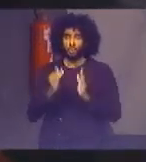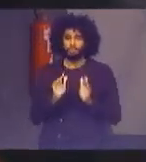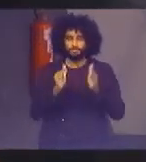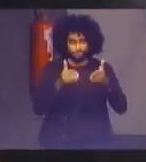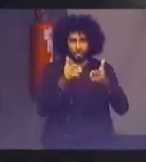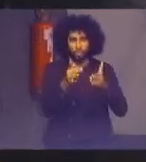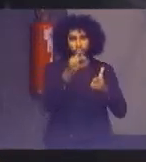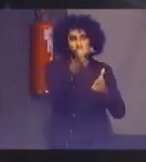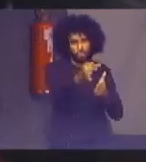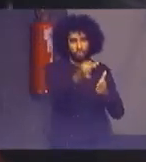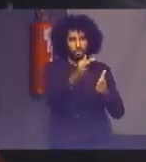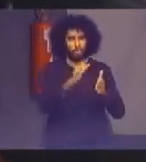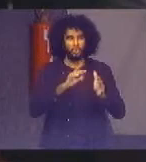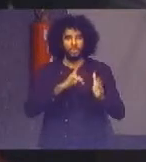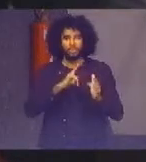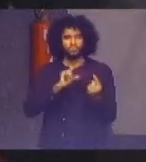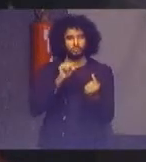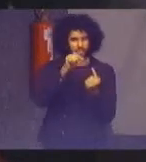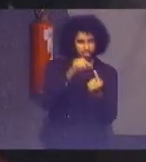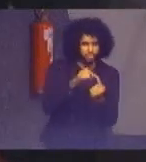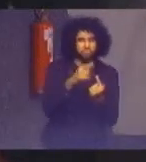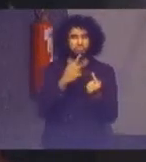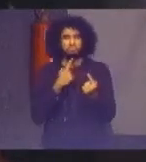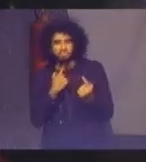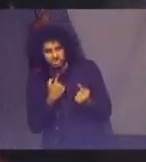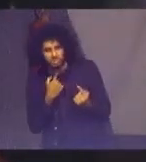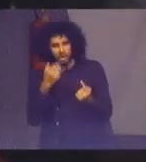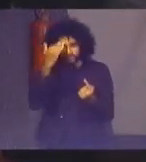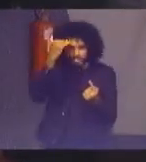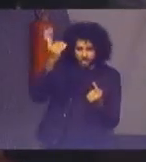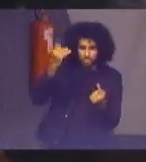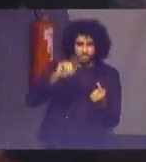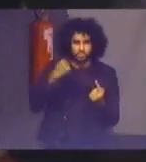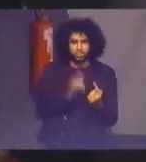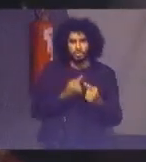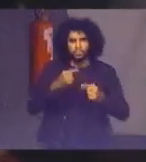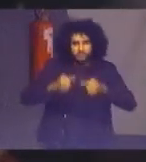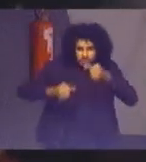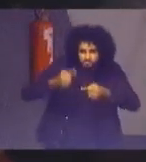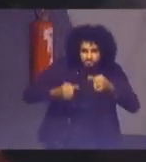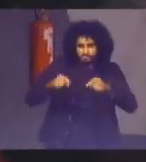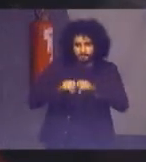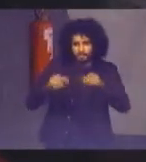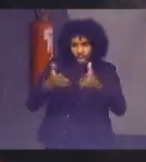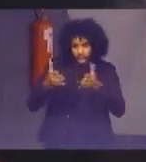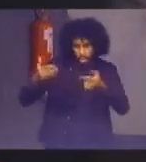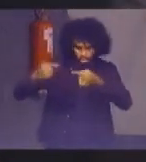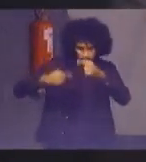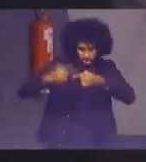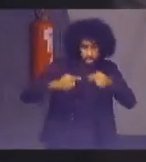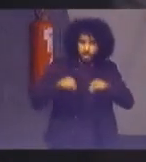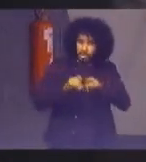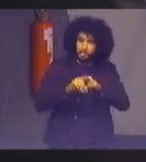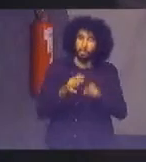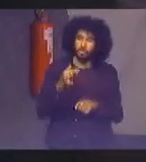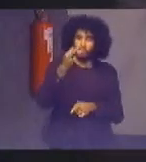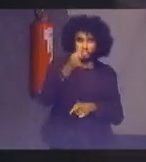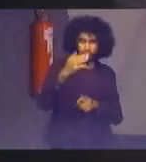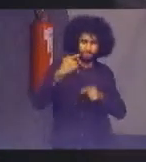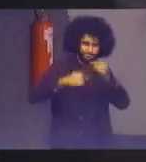as nossas ambições, nossos sonhos, os nossos desafios dessa geração e das próximas gerações.